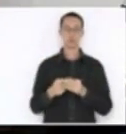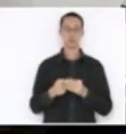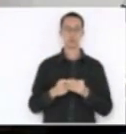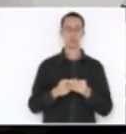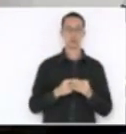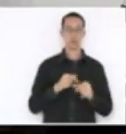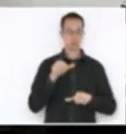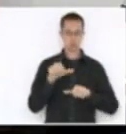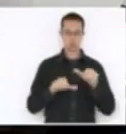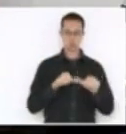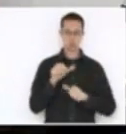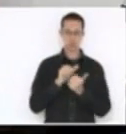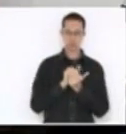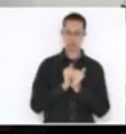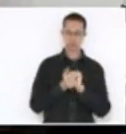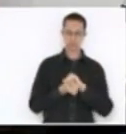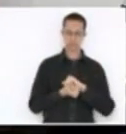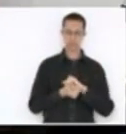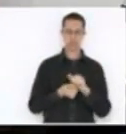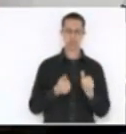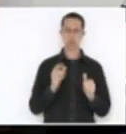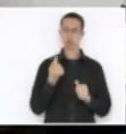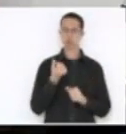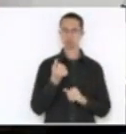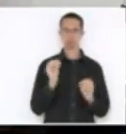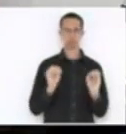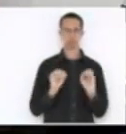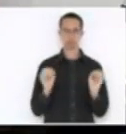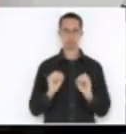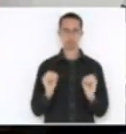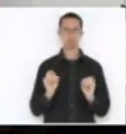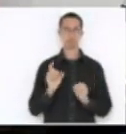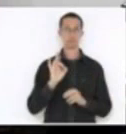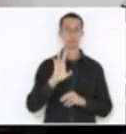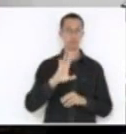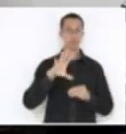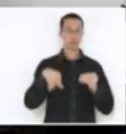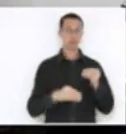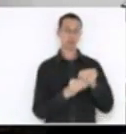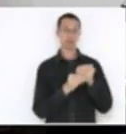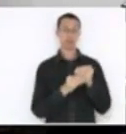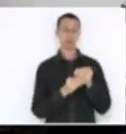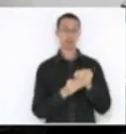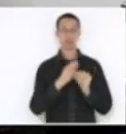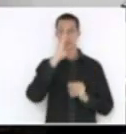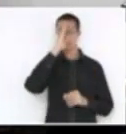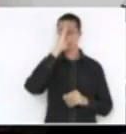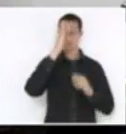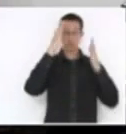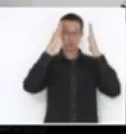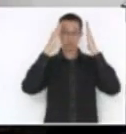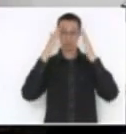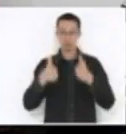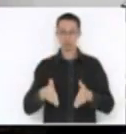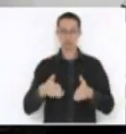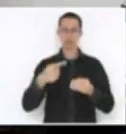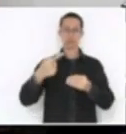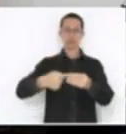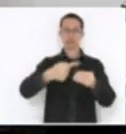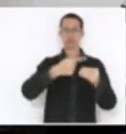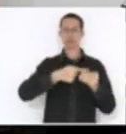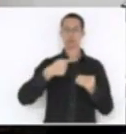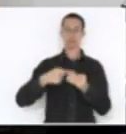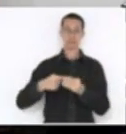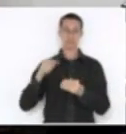nenhuma adequação de recursos. Nós estamos fazendo uma emenda no sentido de priorizar os municípios que